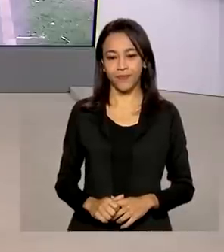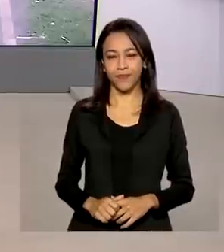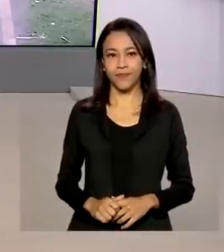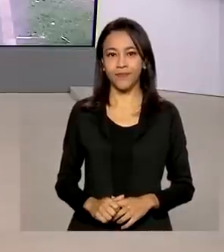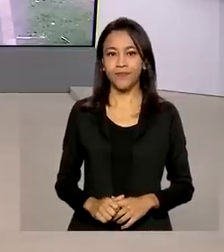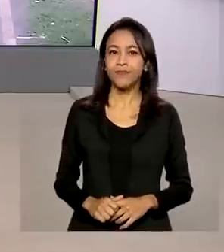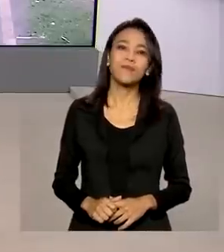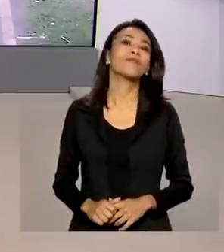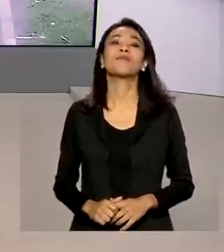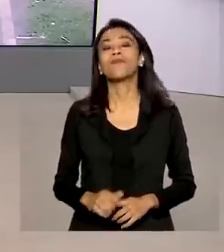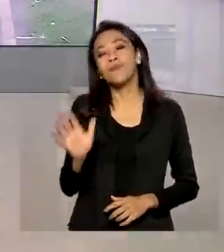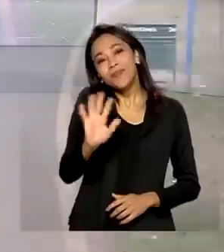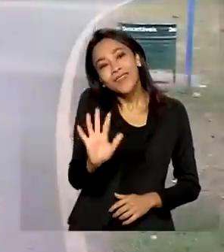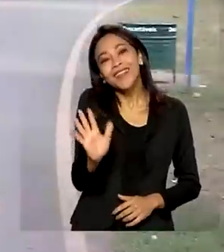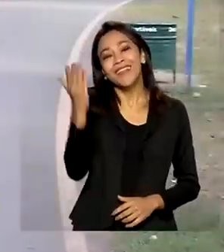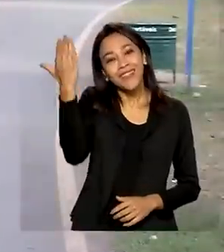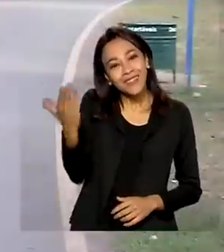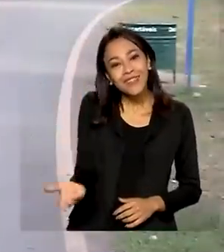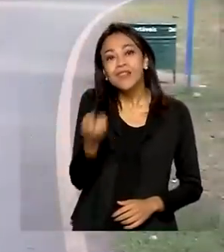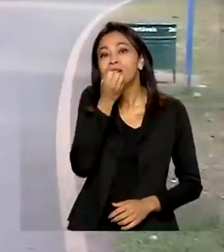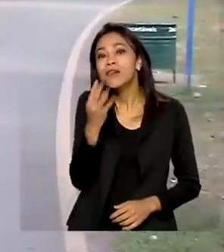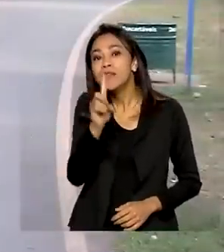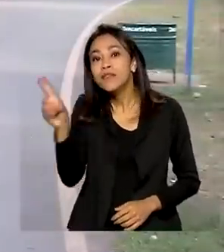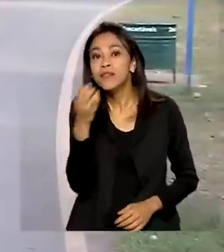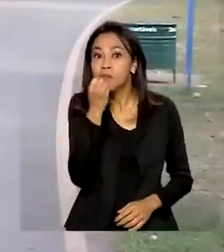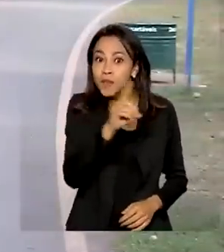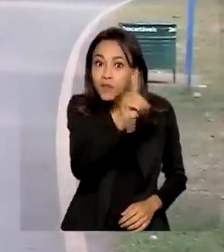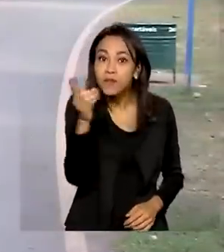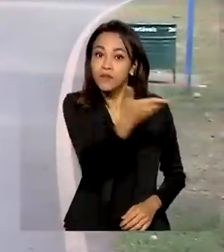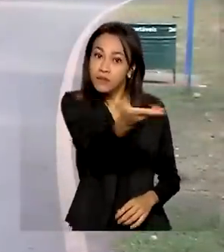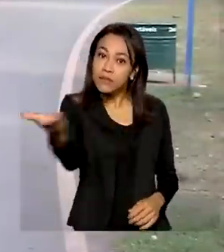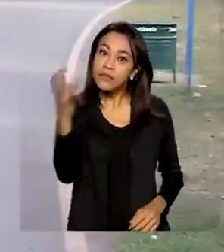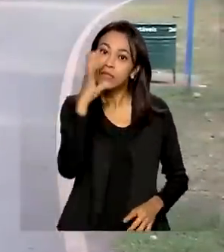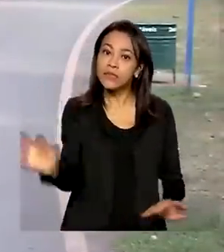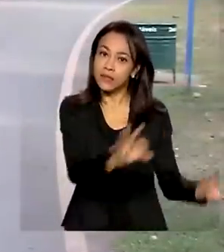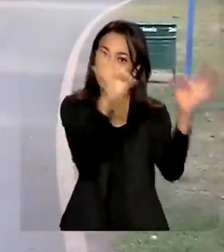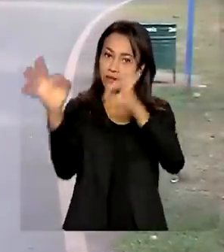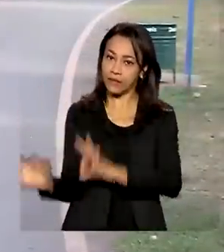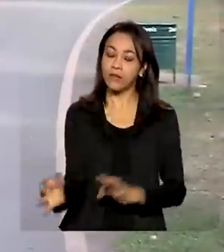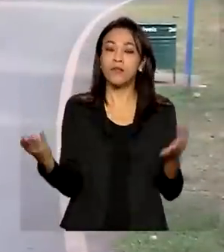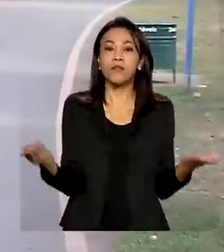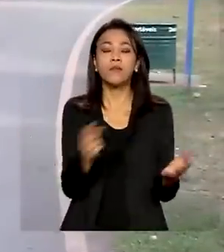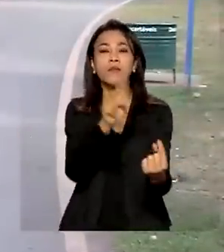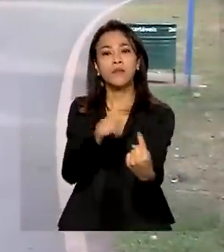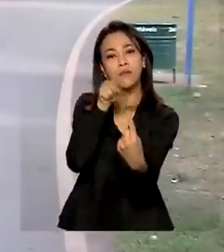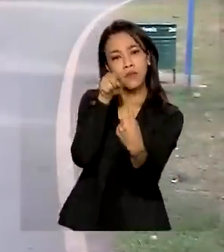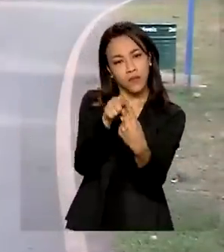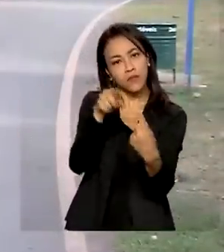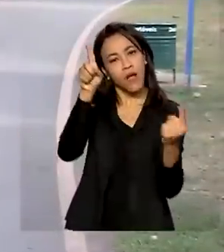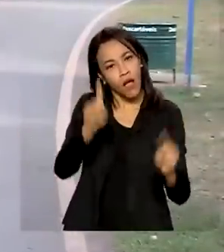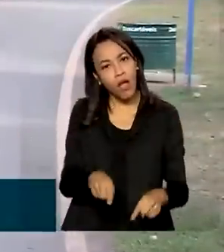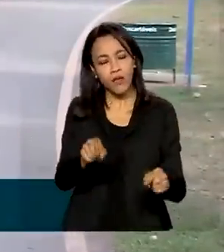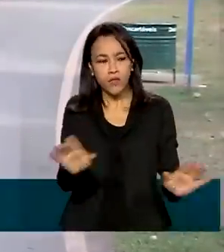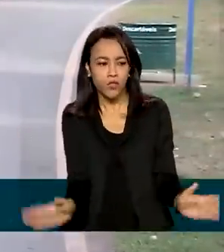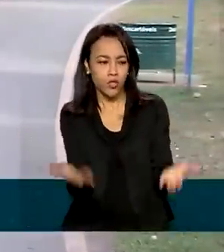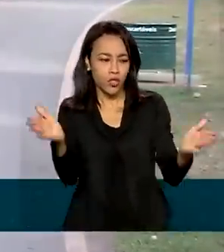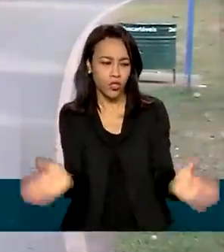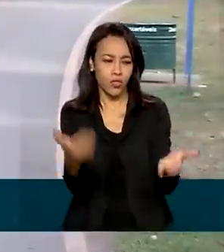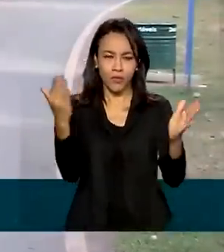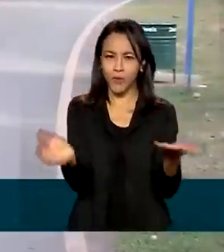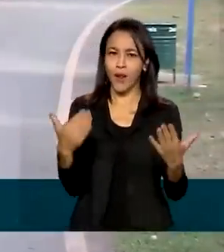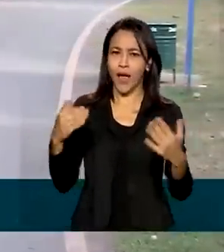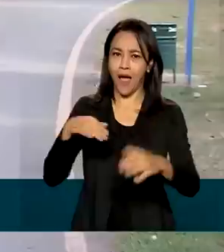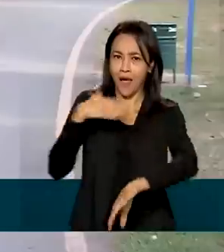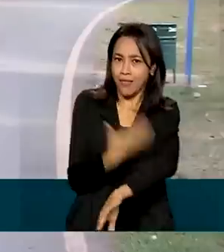Olá, Natália! Bom dia para você e bom dia a todos que nos acompanham. Pois é, a iniciativa tem o objetivo de estimular a atividade física